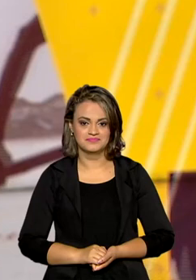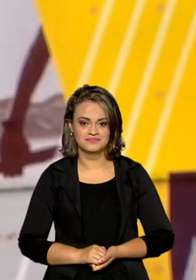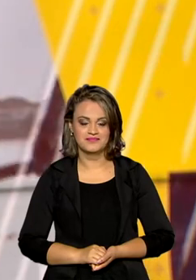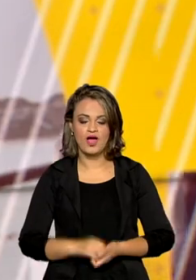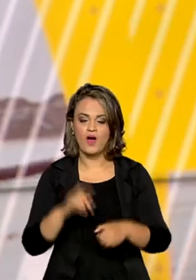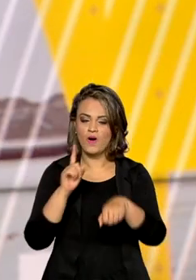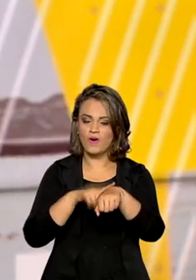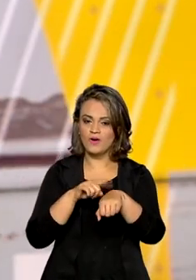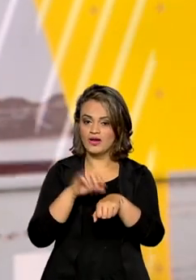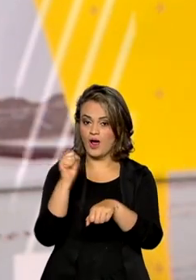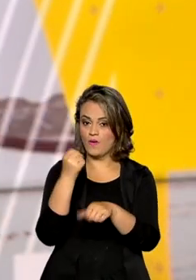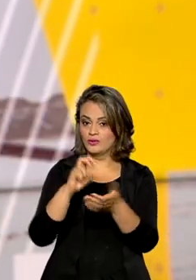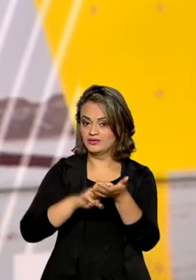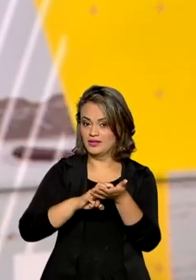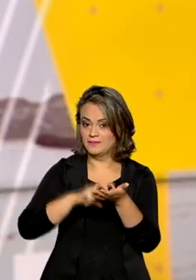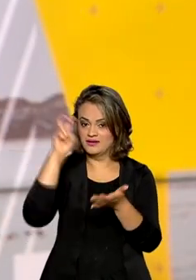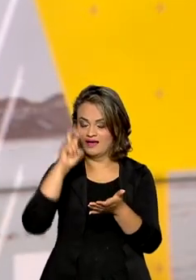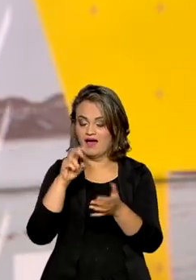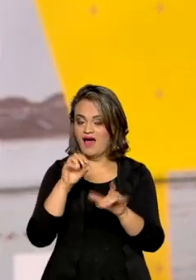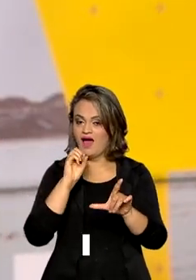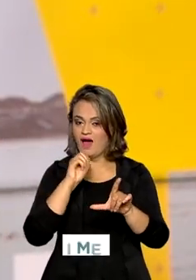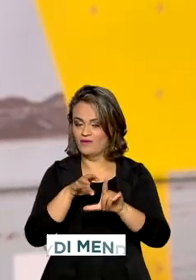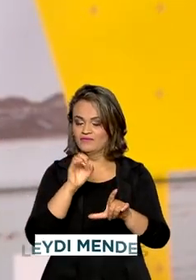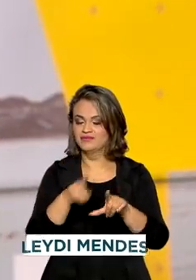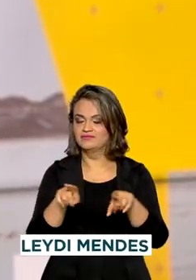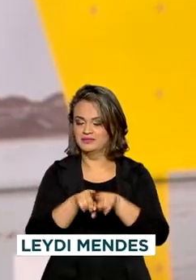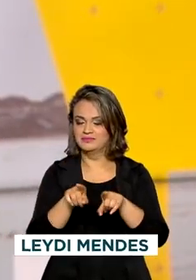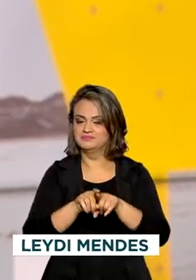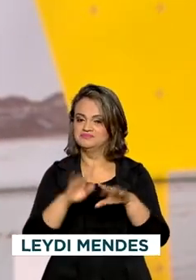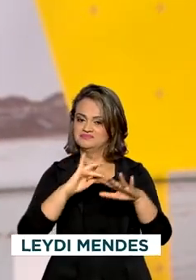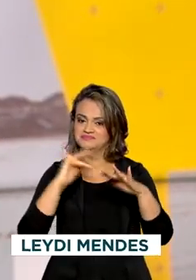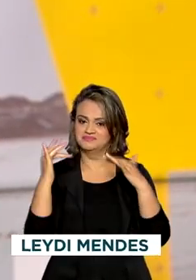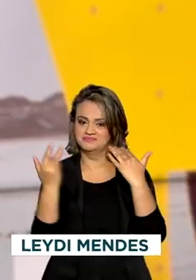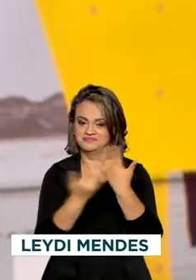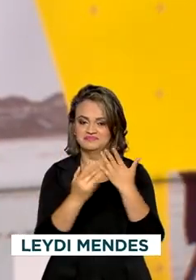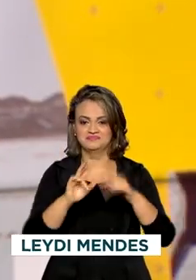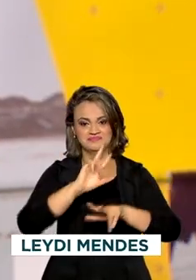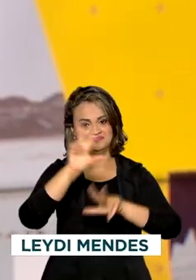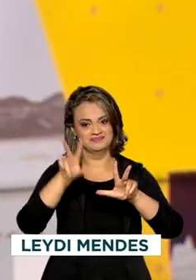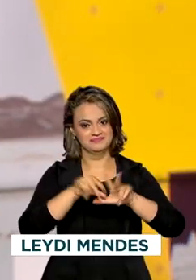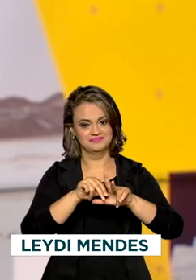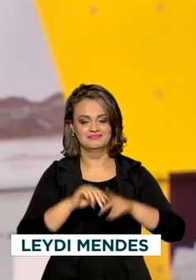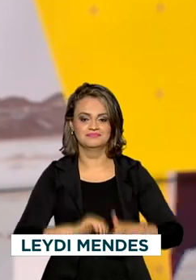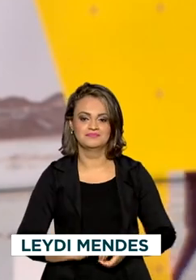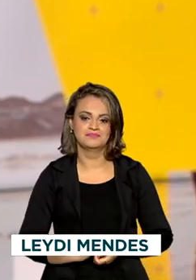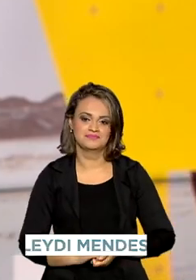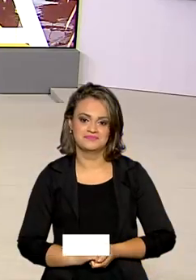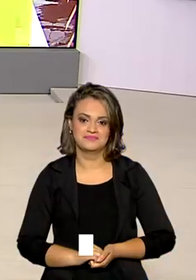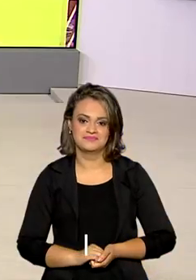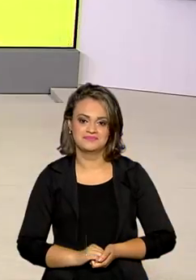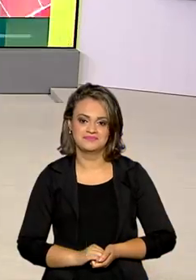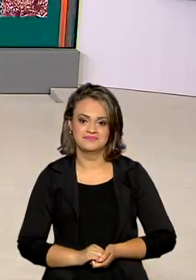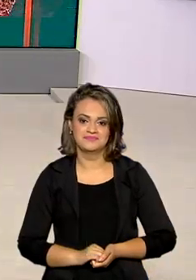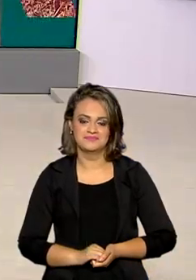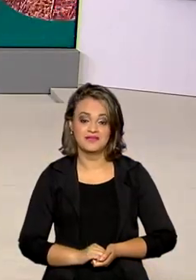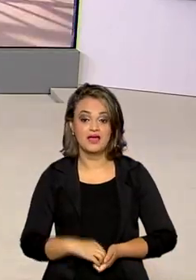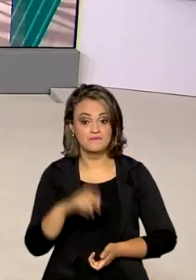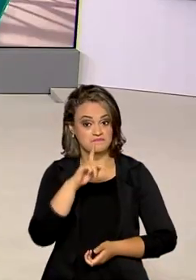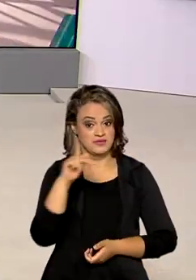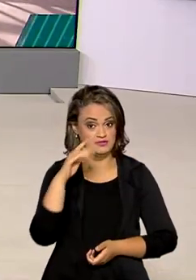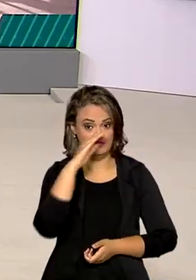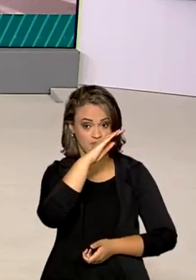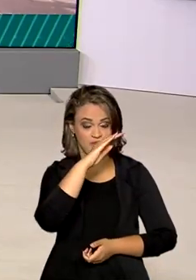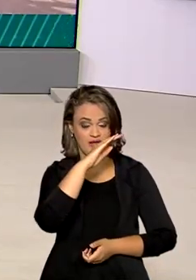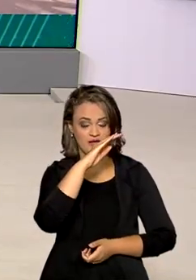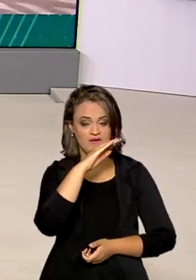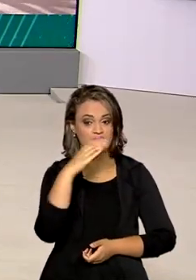Agora, 8 horas da manhã, você pode nos acompanhar também pelas redes sociais da TV Brasil. O presidente Jair